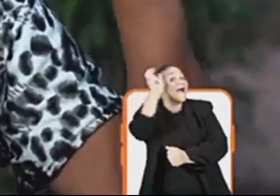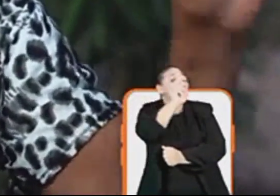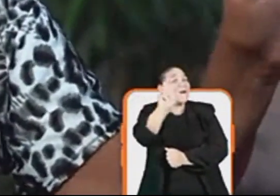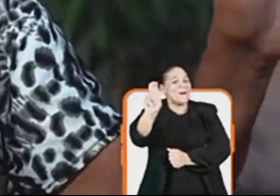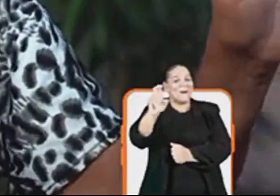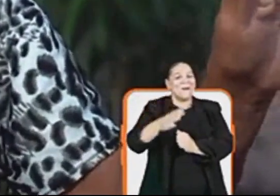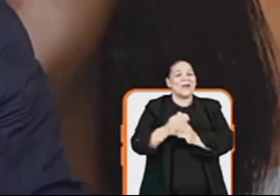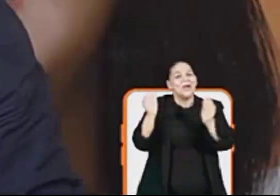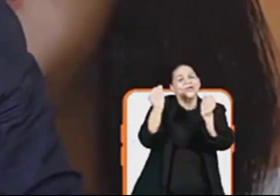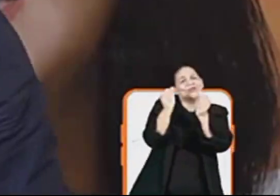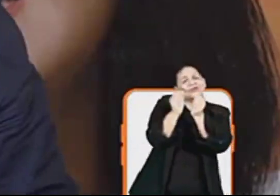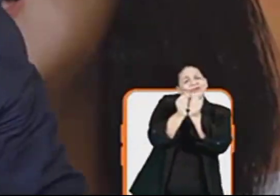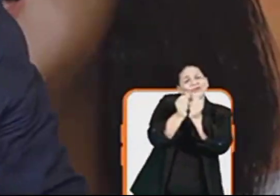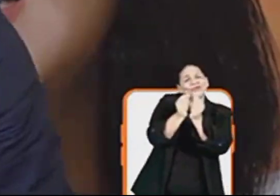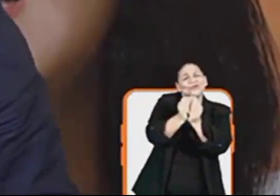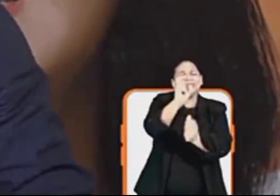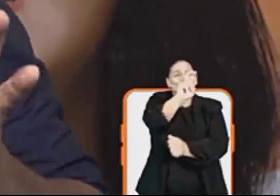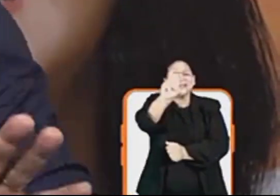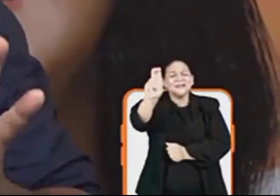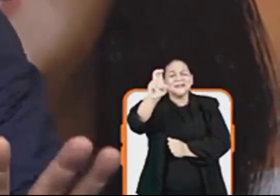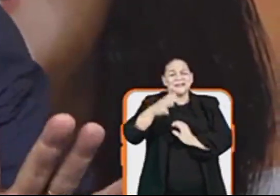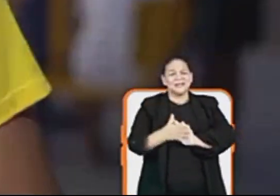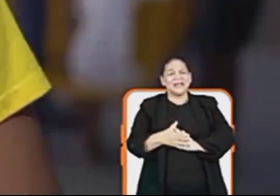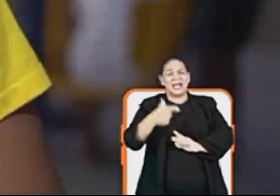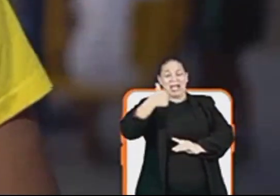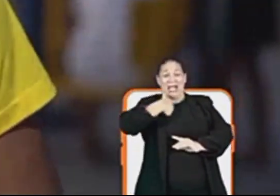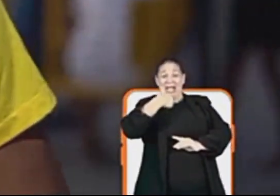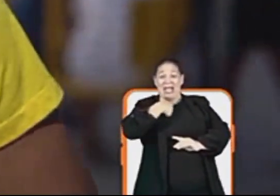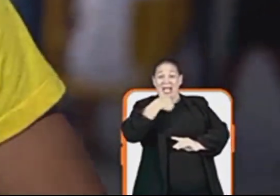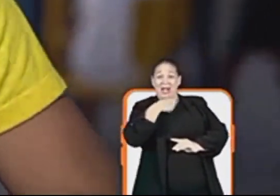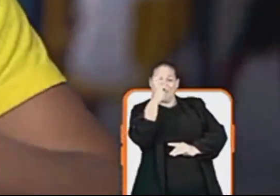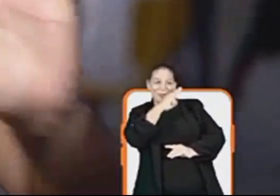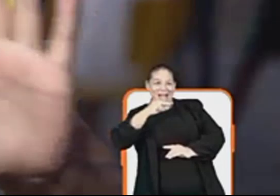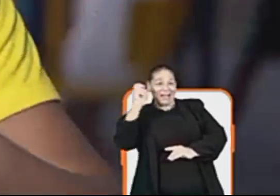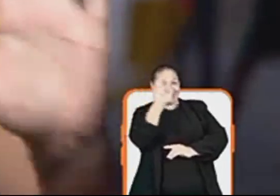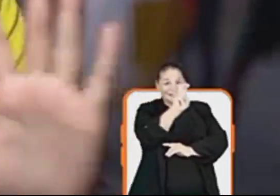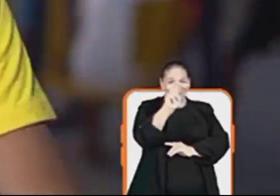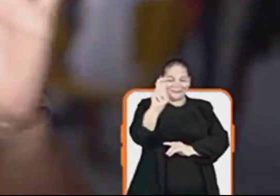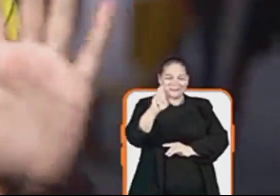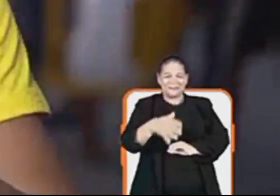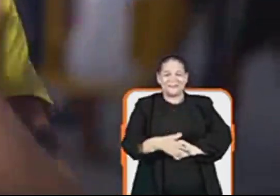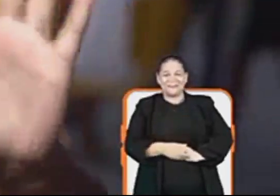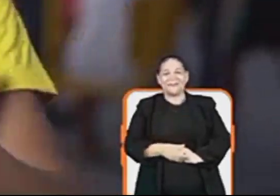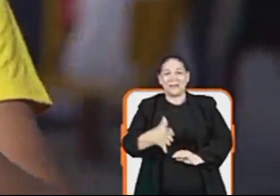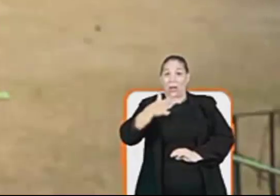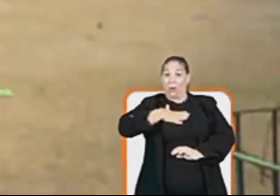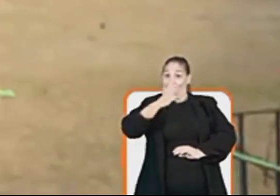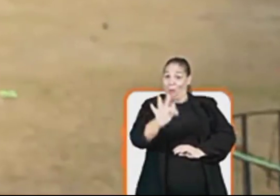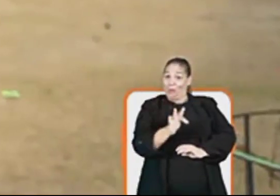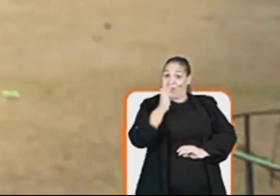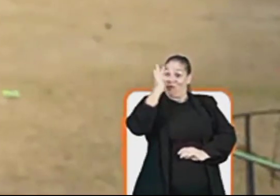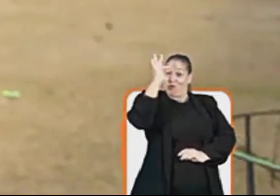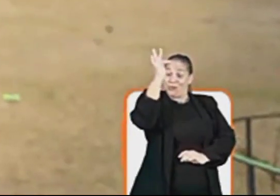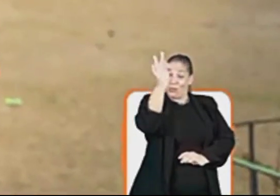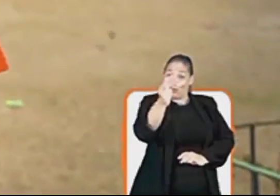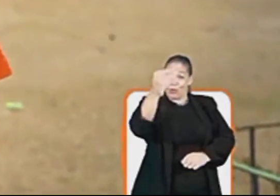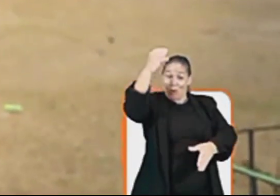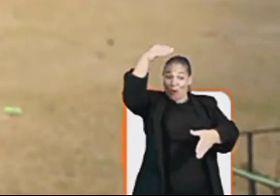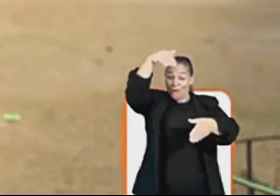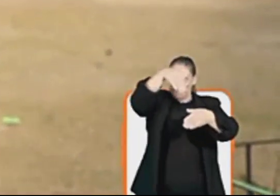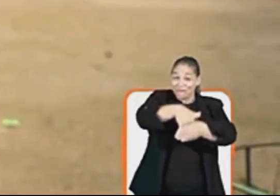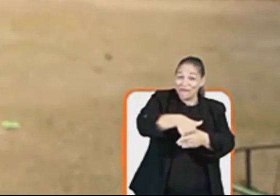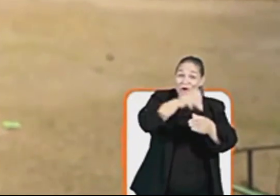5x5 Estamos junto com Mirela, 55 Eu estou com Mirela e é 5x5 Eu O meu futuro,